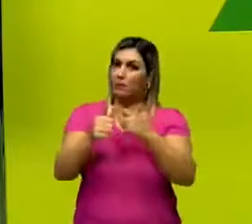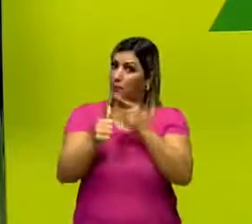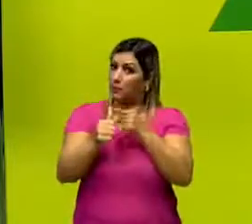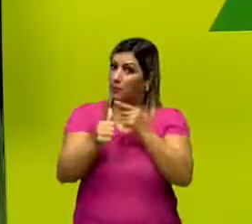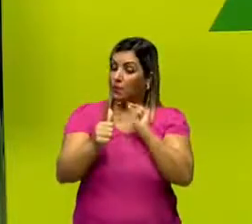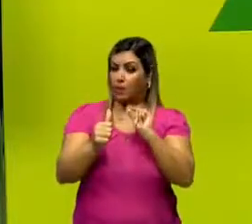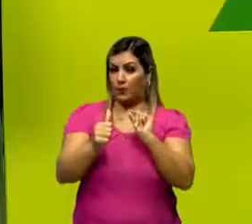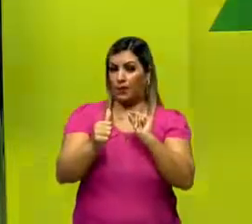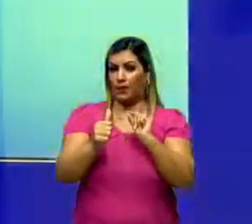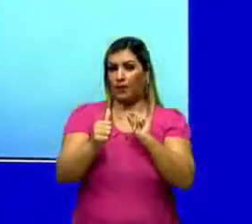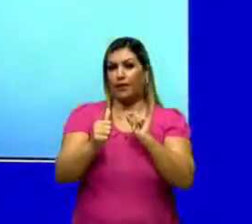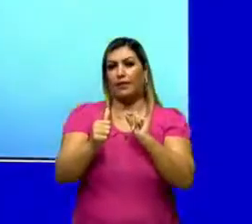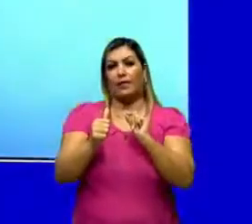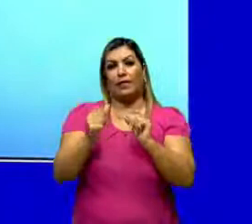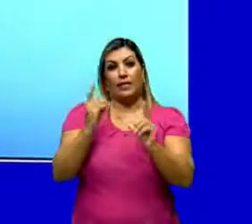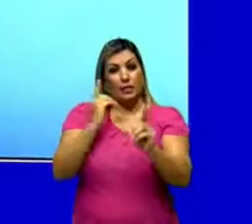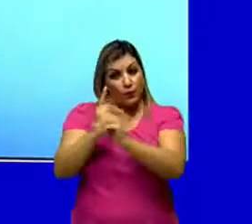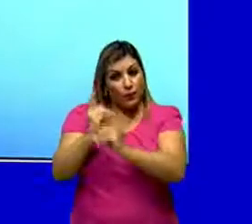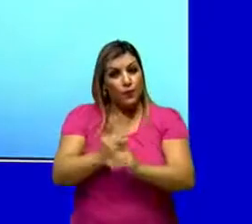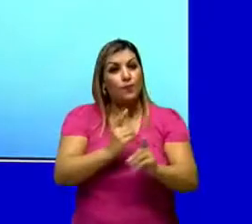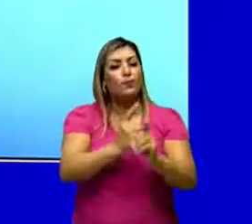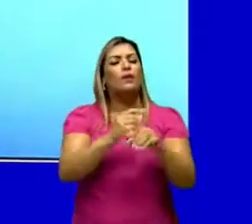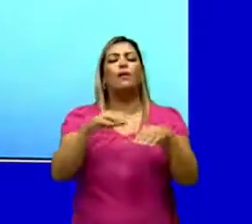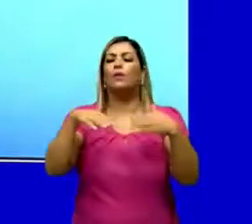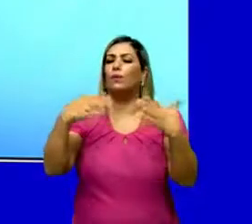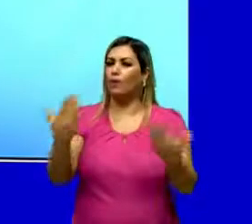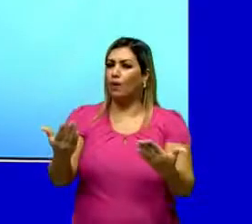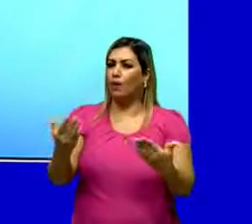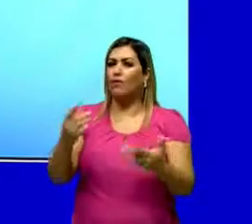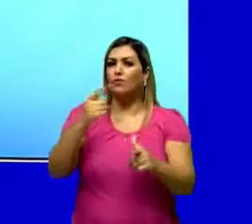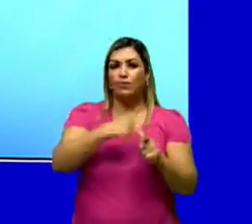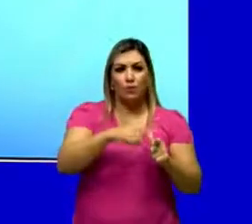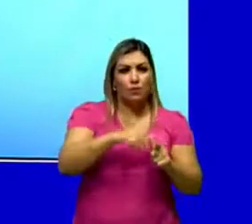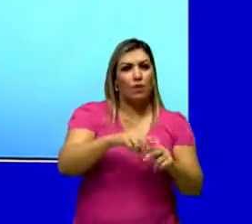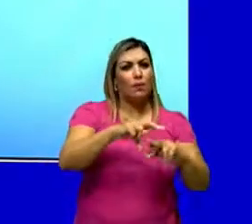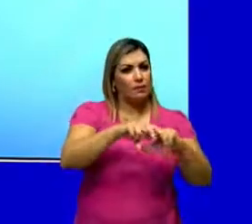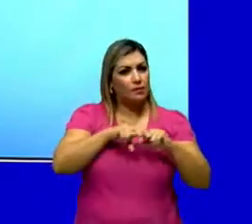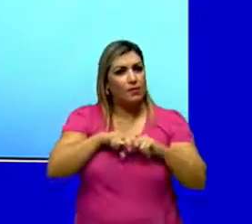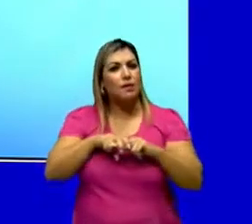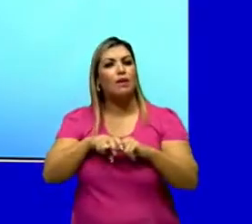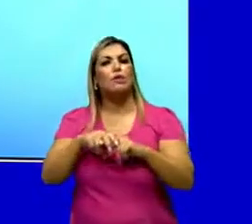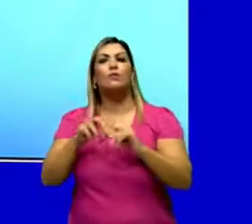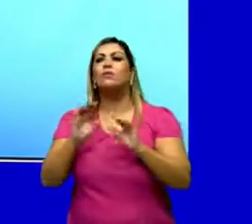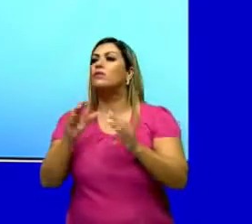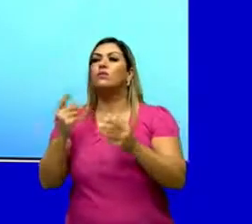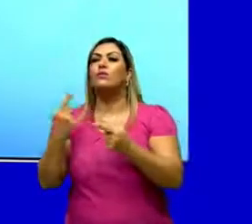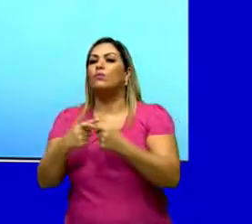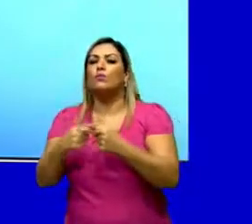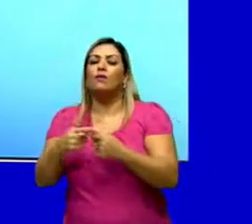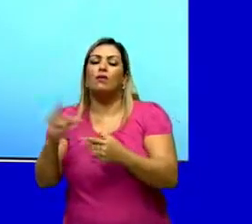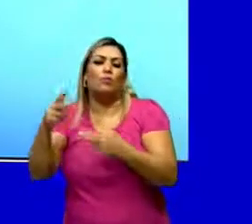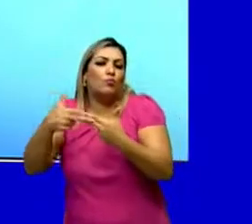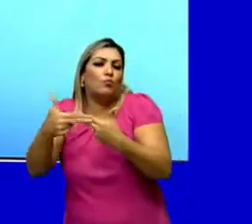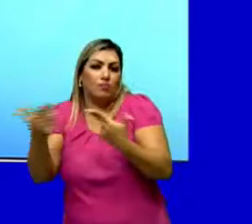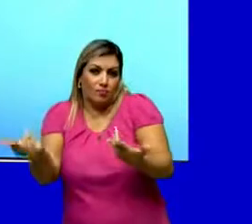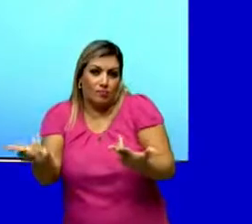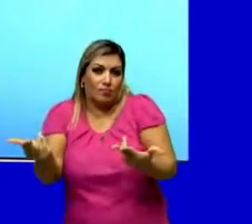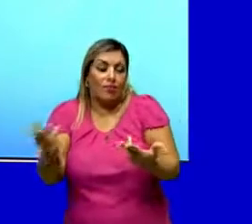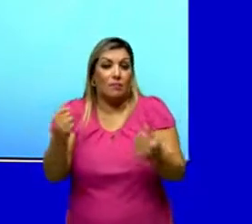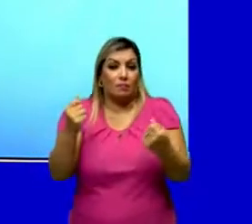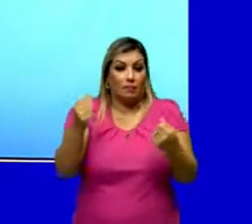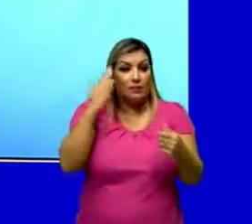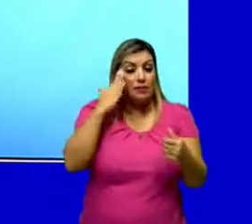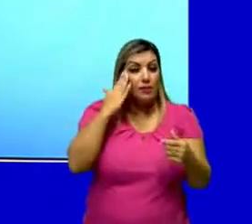lugar, a gente determinar e identificar quais são as suas causas e os fins para que eles servem, tá? A gente tem que